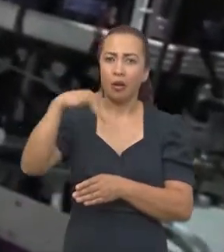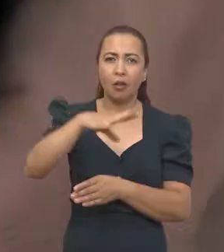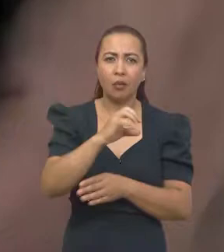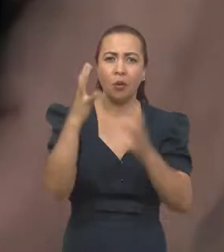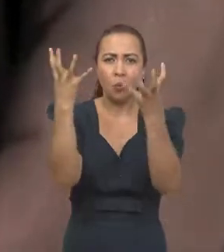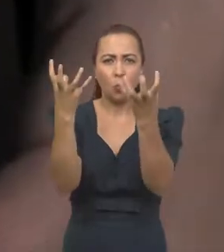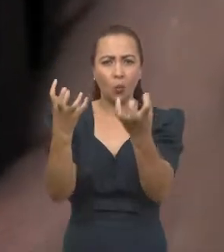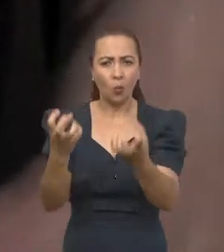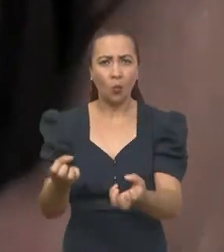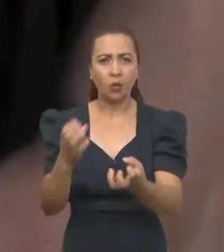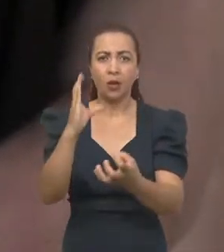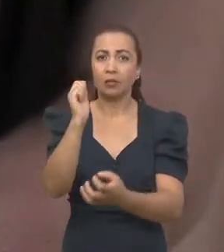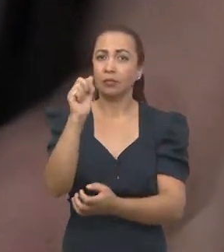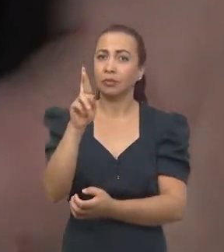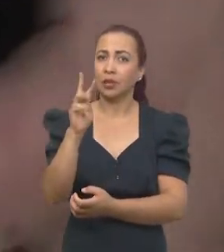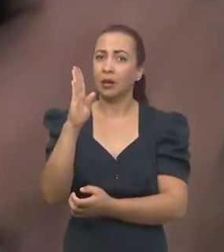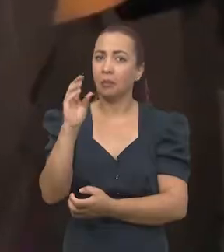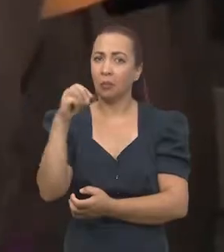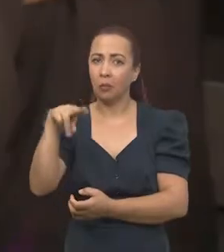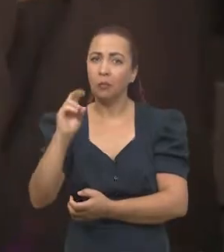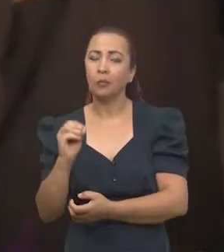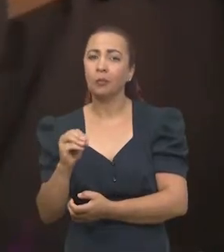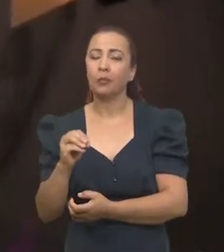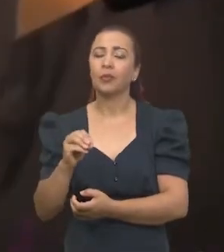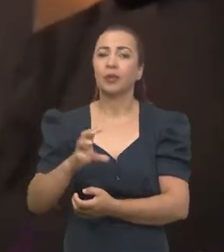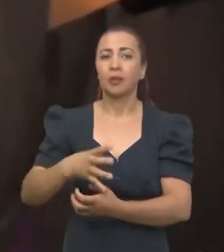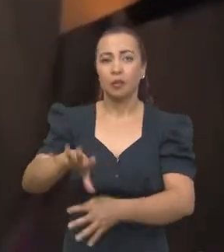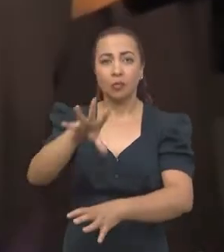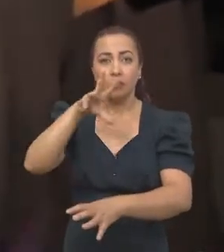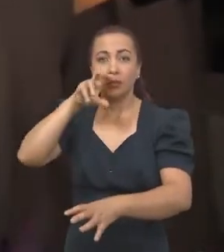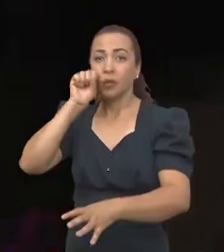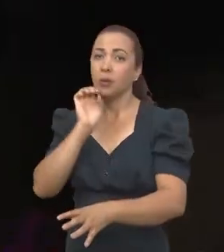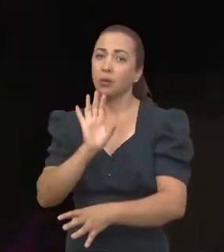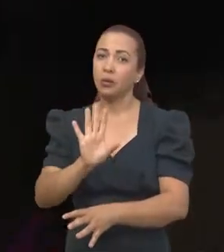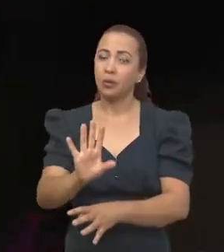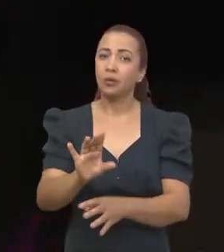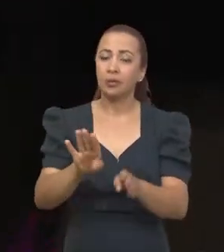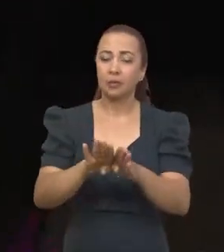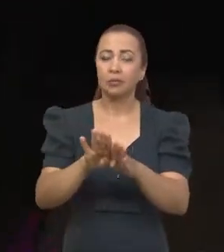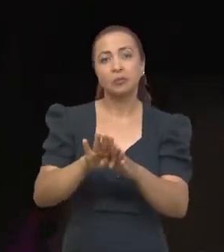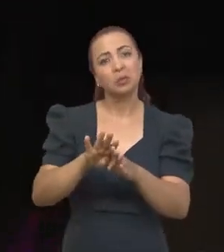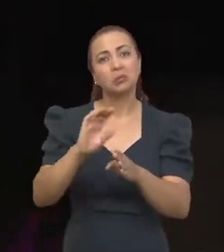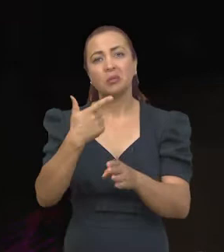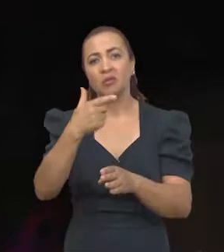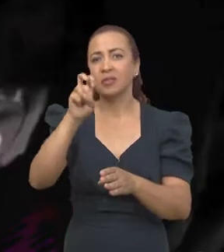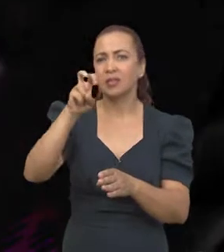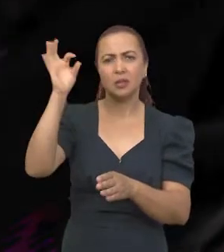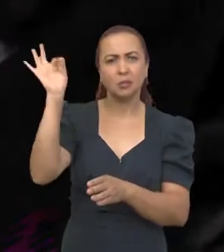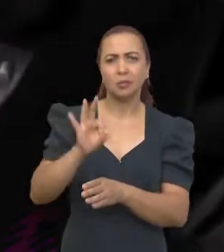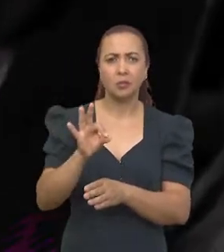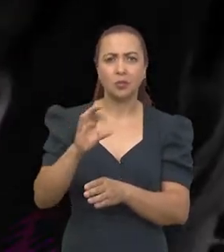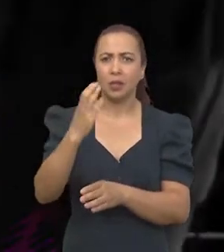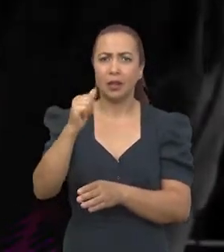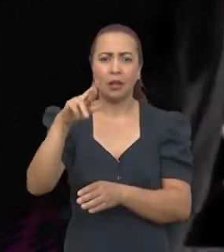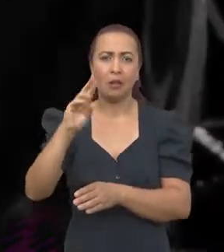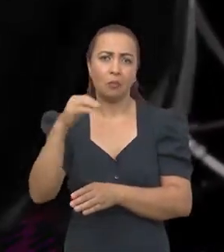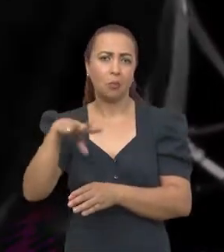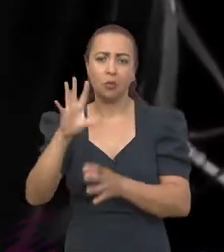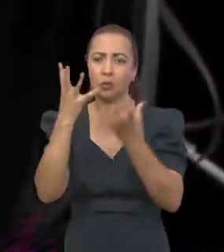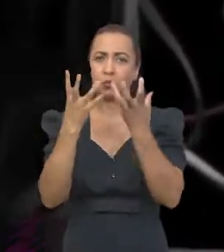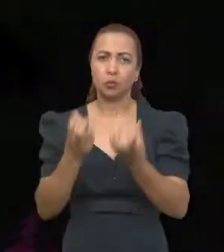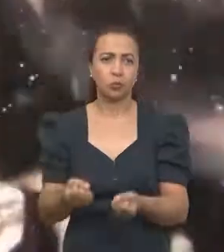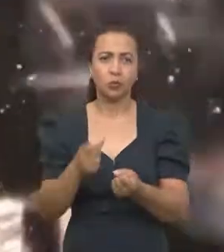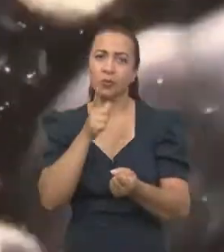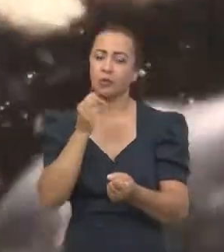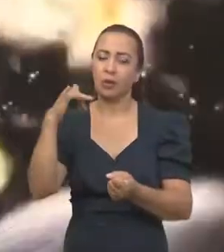carbono que a gente emite para a atmosfera pela queima de combustíveis fósseis. Cerca de 25% desse carbono é